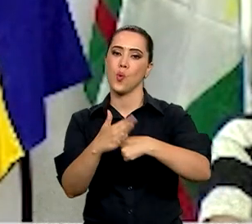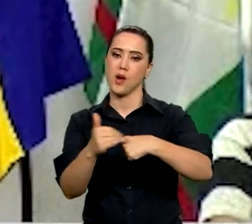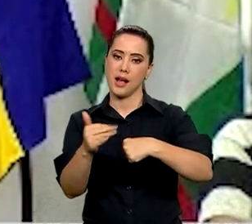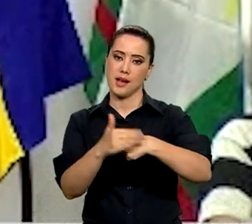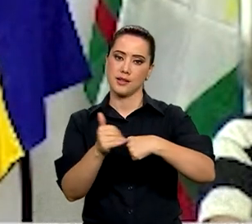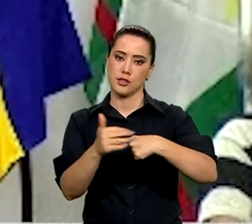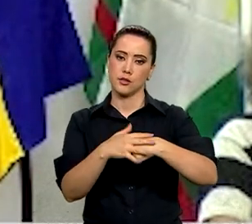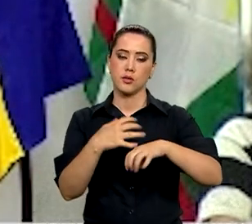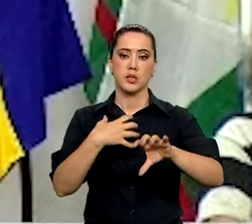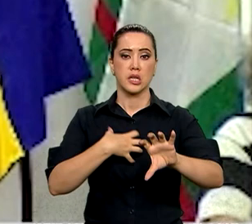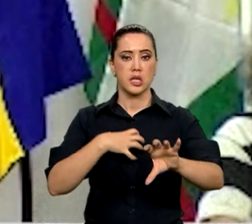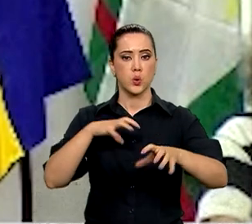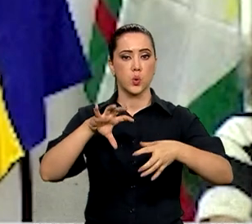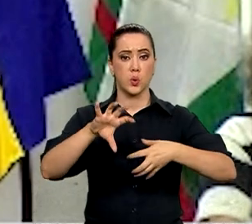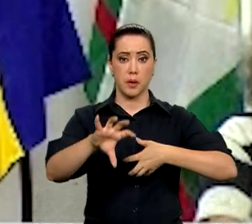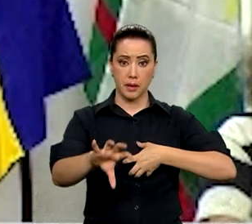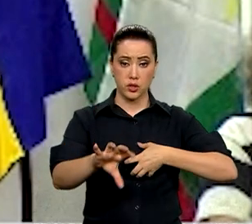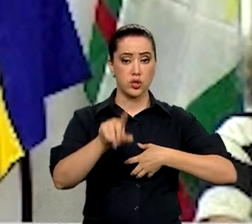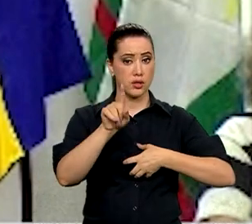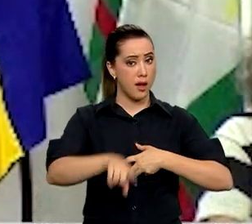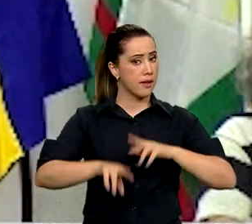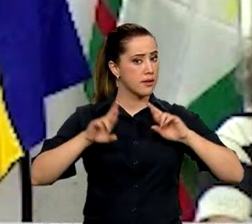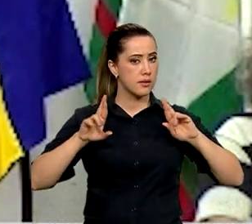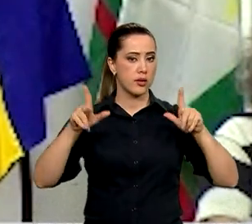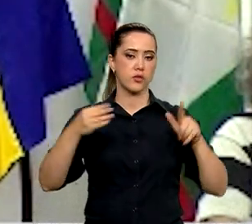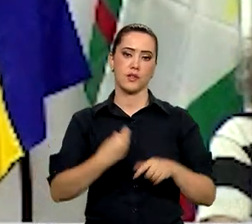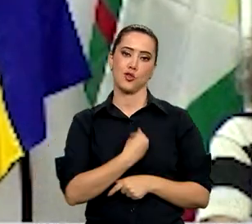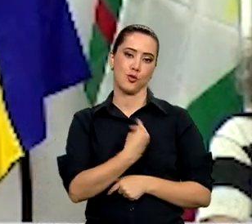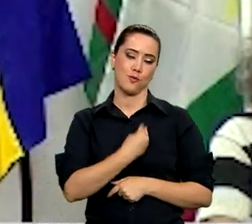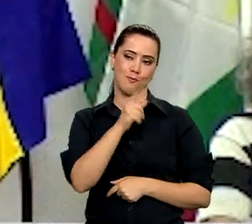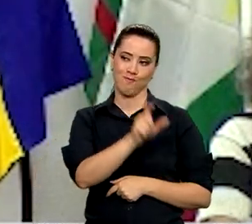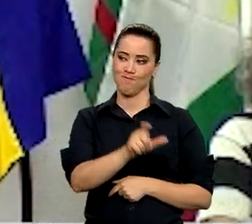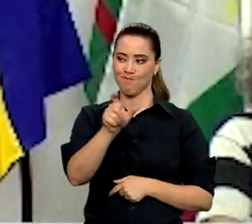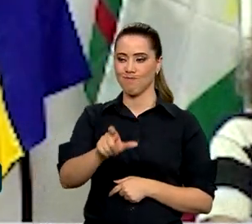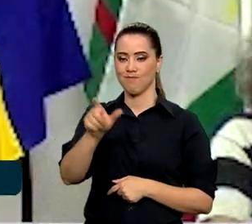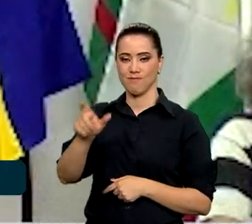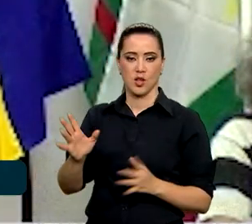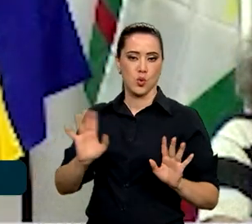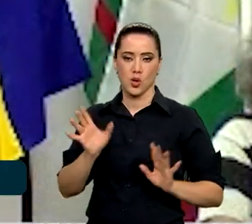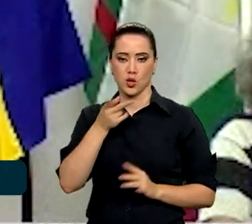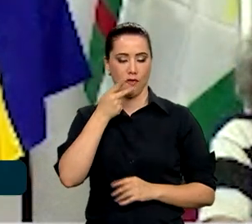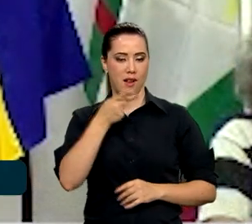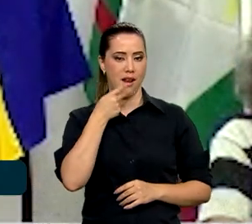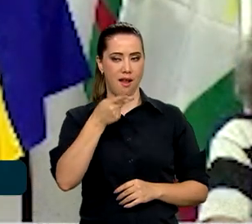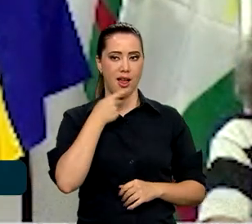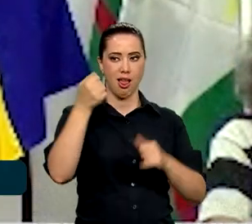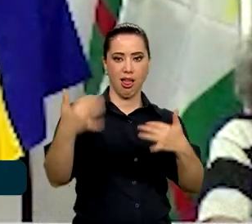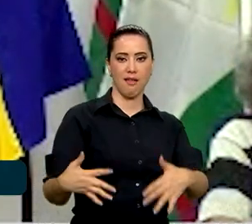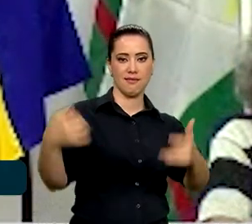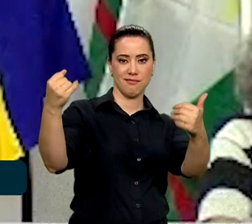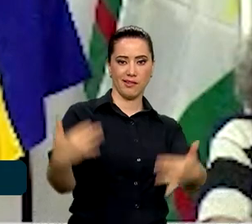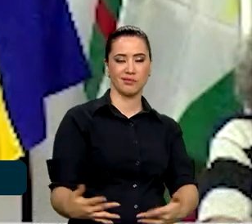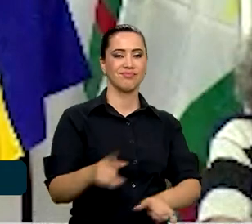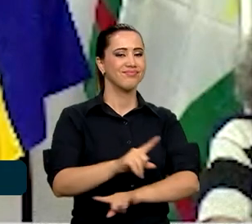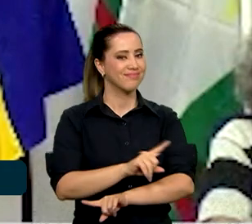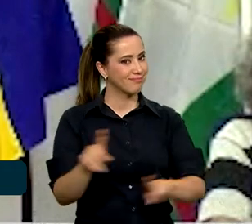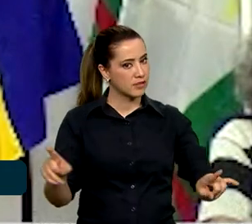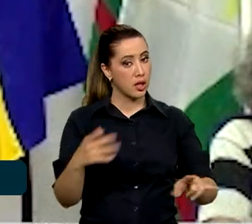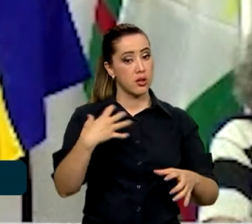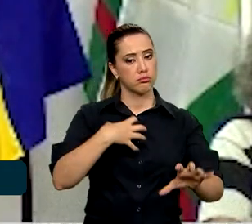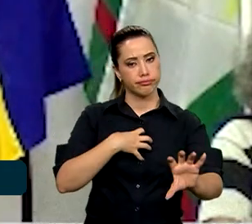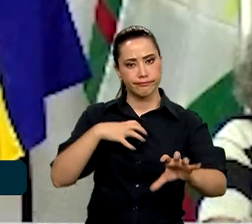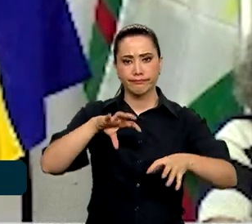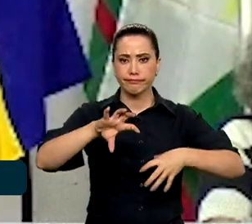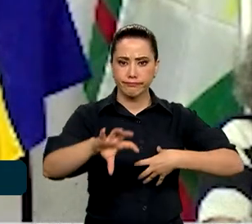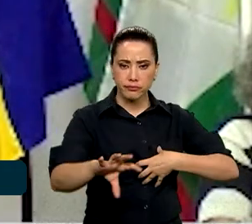muita empatia. E isso faz diferença na vida das pessoas. Não é só a gente falar, não é só a gente transmitir uma informação. É a